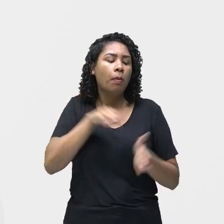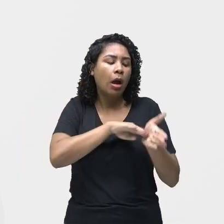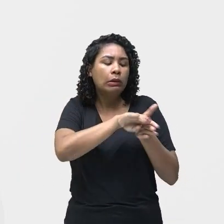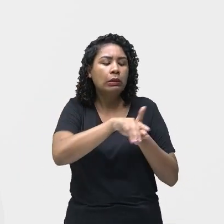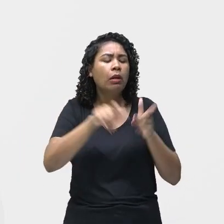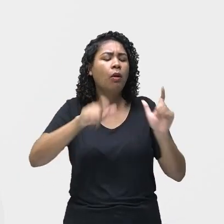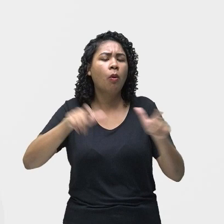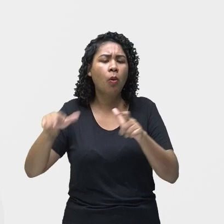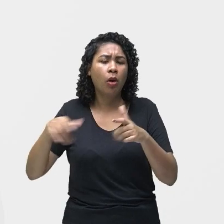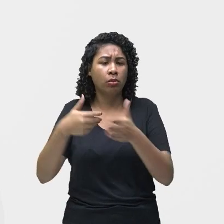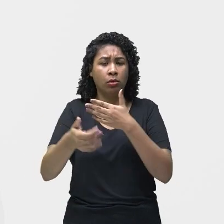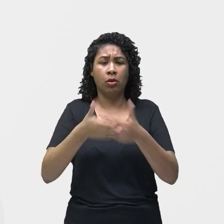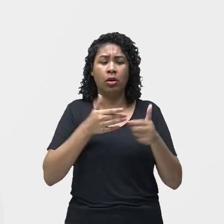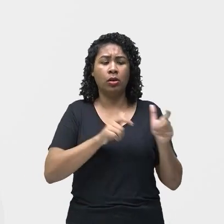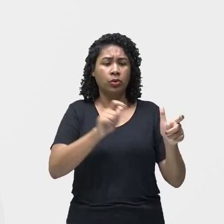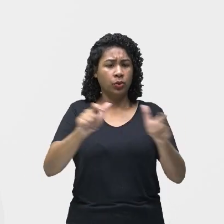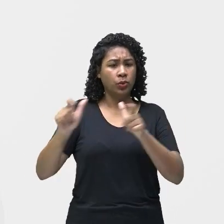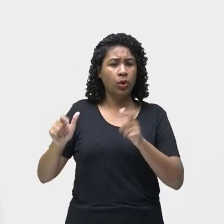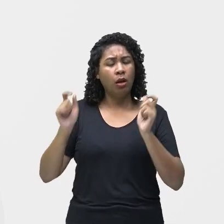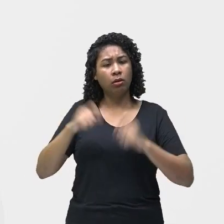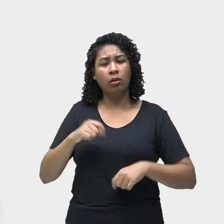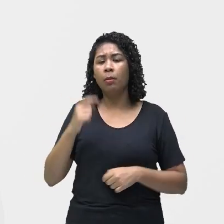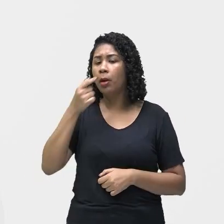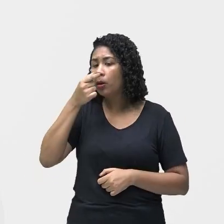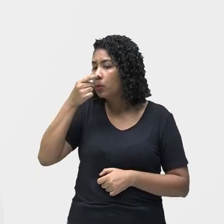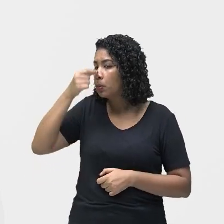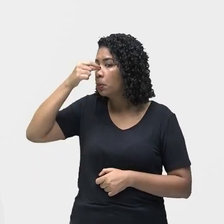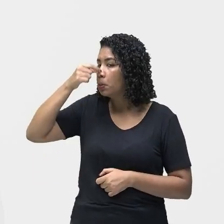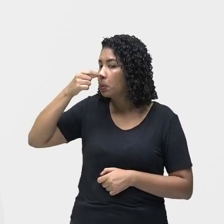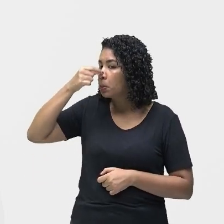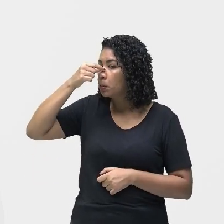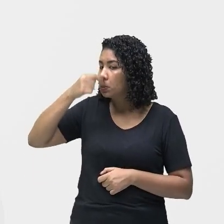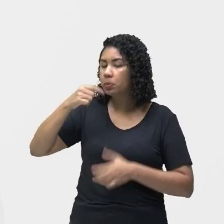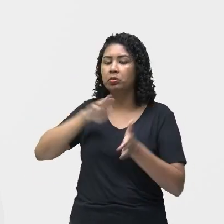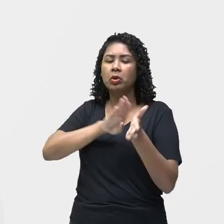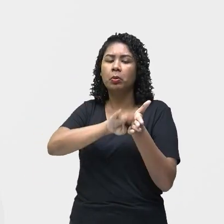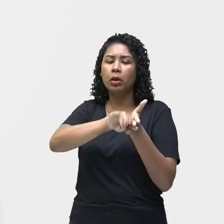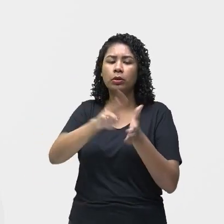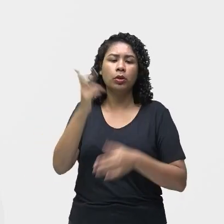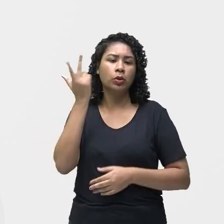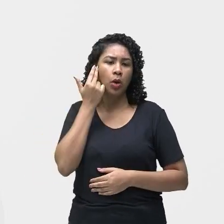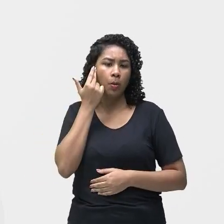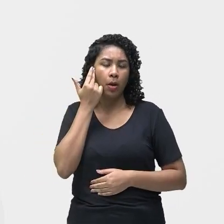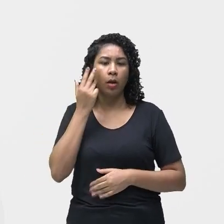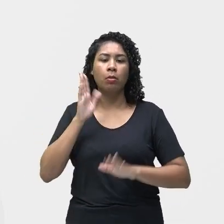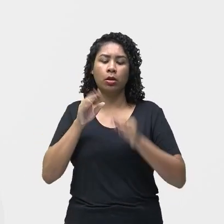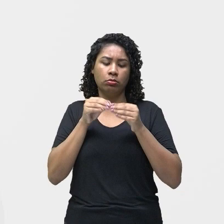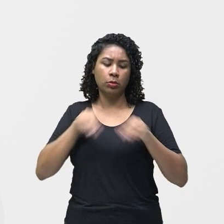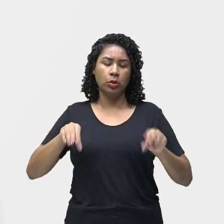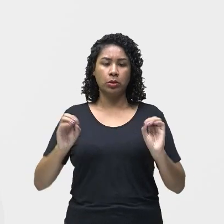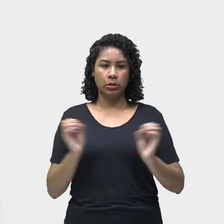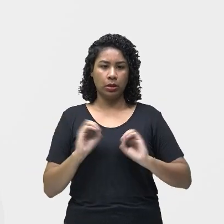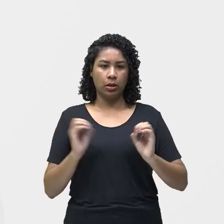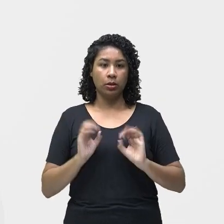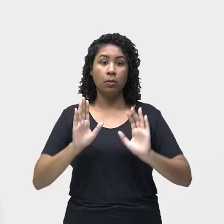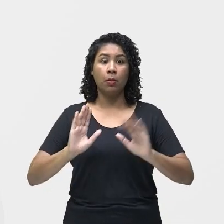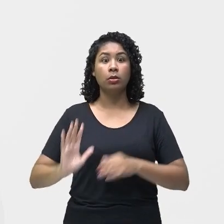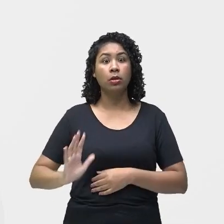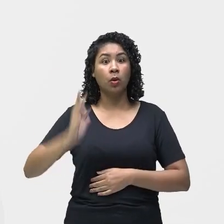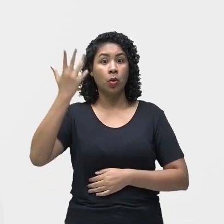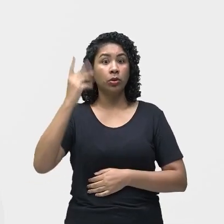e podem viver no nariz ou no aparelho respiratório, sem provocar qualquer dano. De maneira ocasional, esses